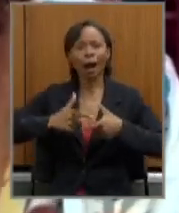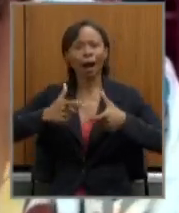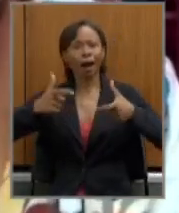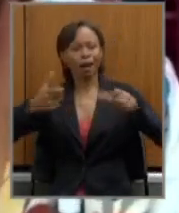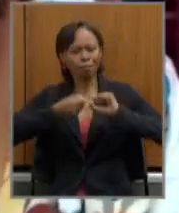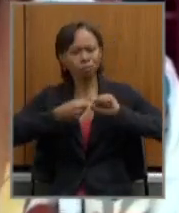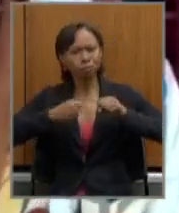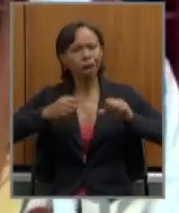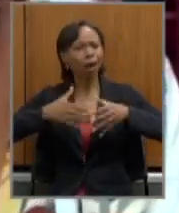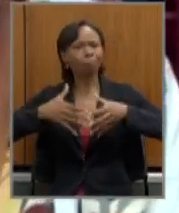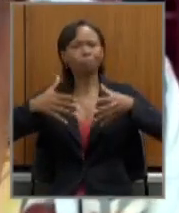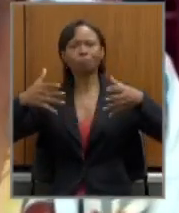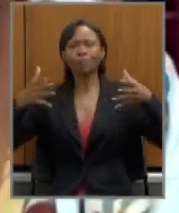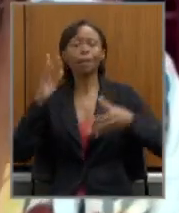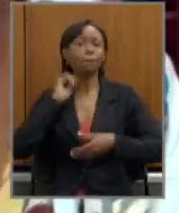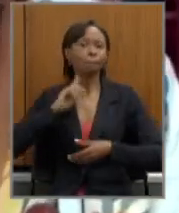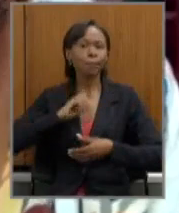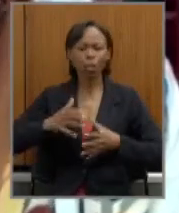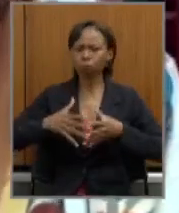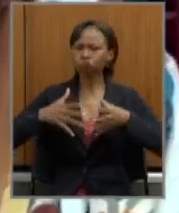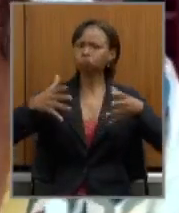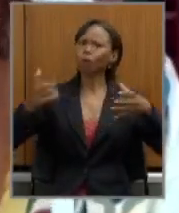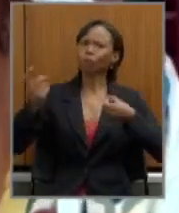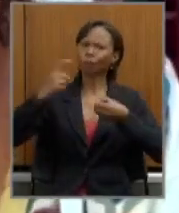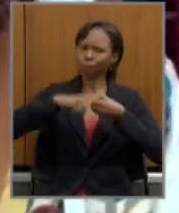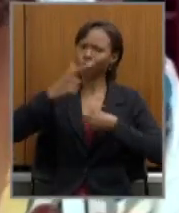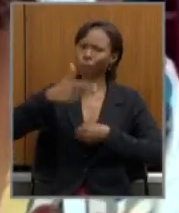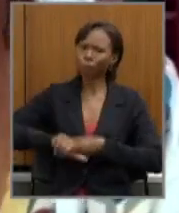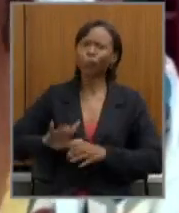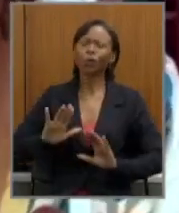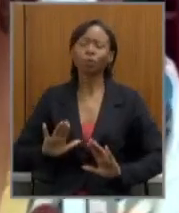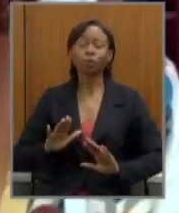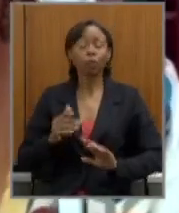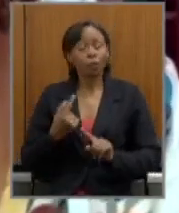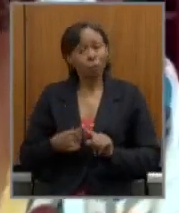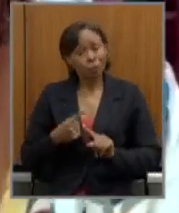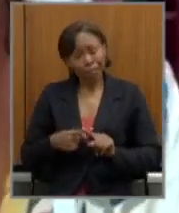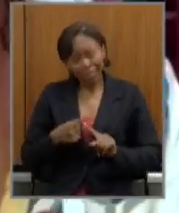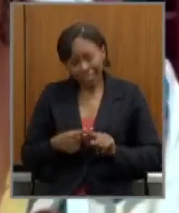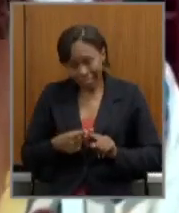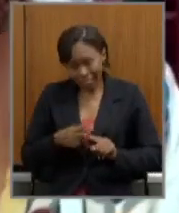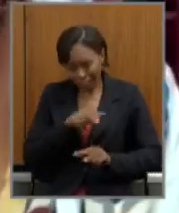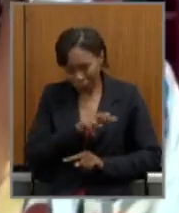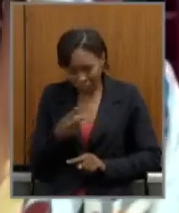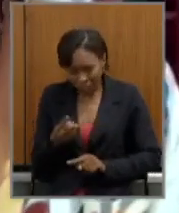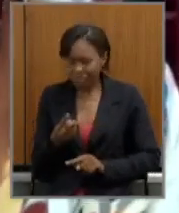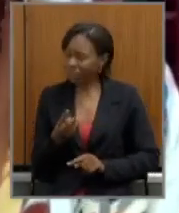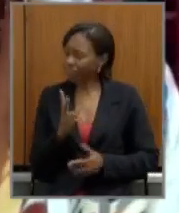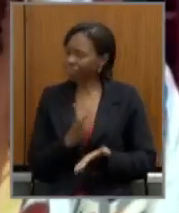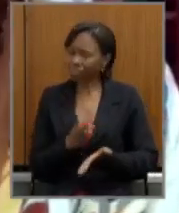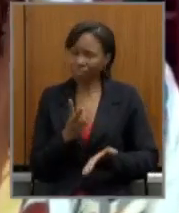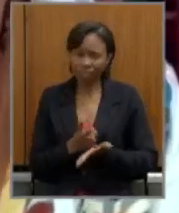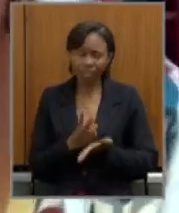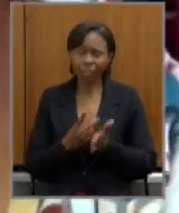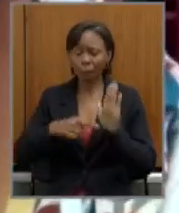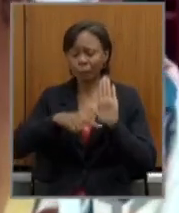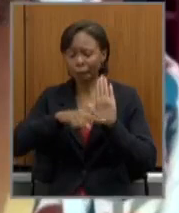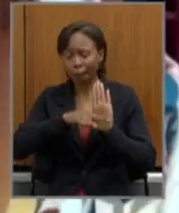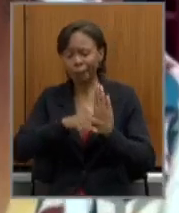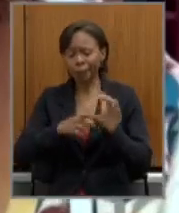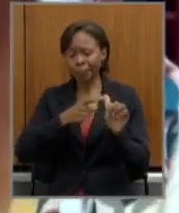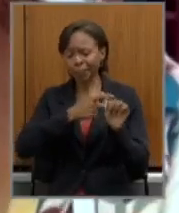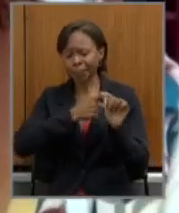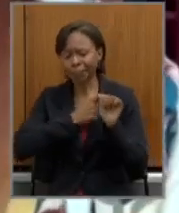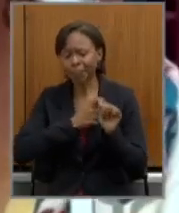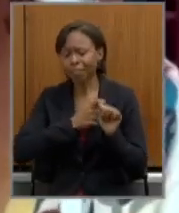voltar a crescer senão estaremos sempre convivendo com este déficit e sempre impondo